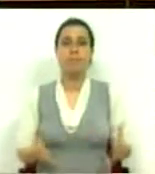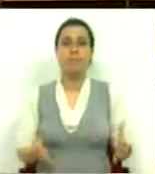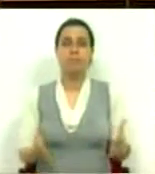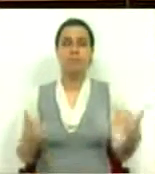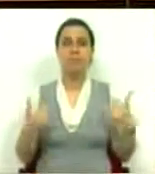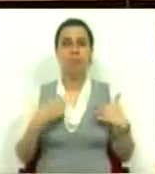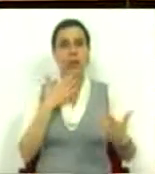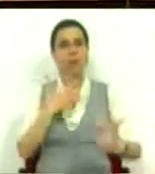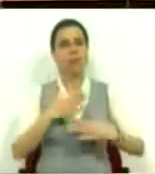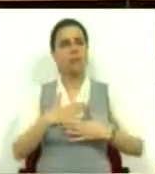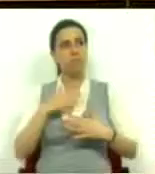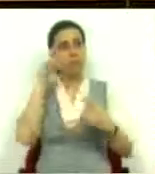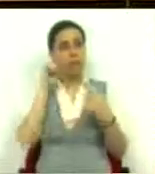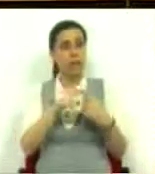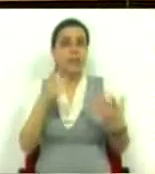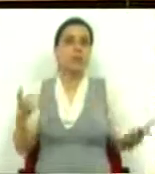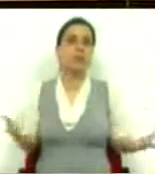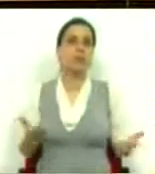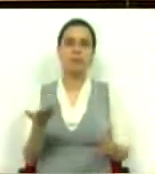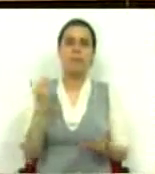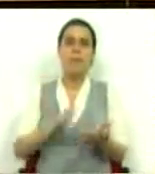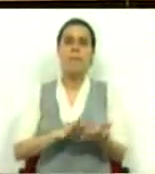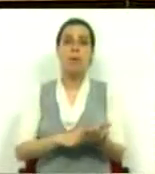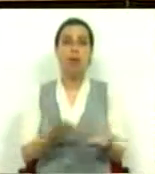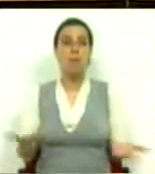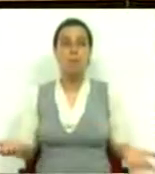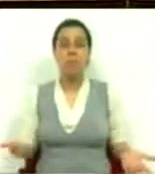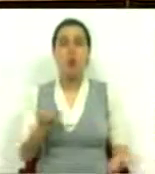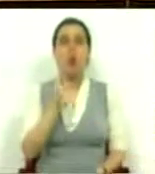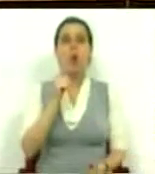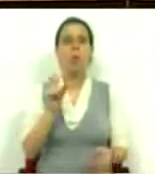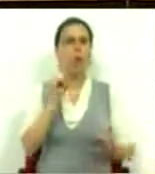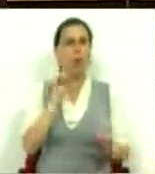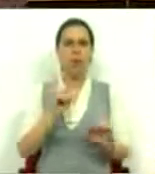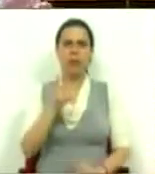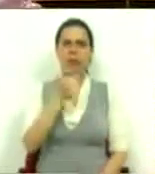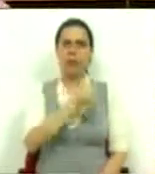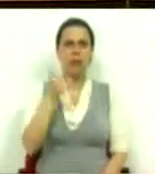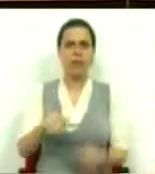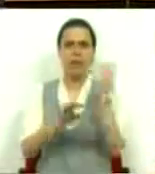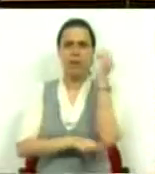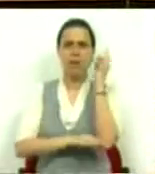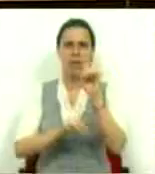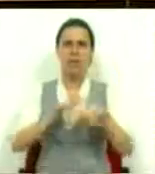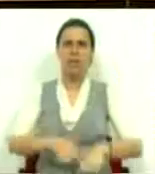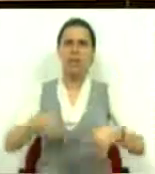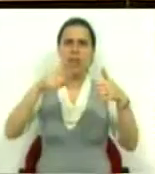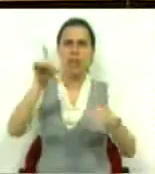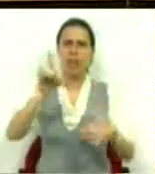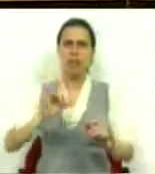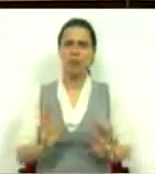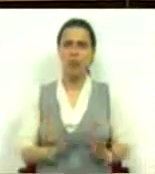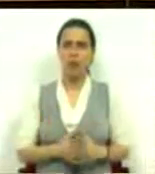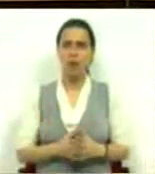São-nos atribuídas intenções que carecem de prova. O Bloco de Esquerda não defende 55 freguesias para a cidade de Lisboa.